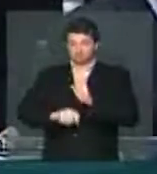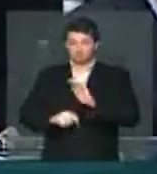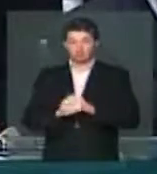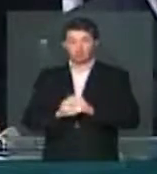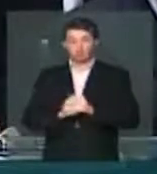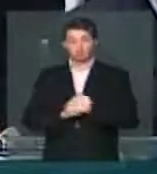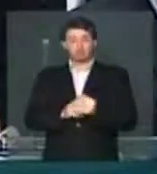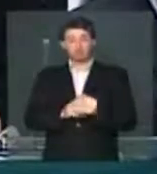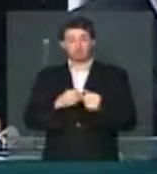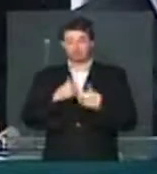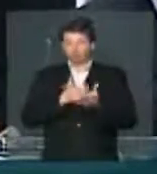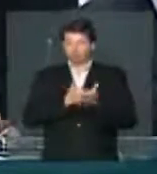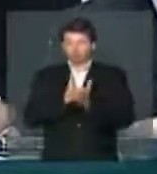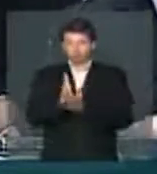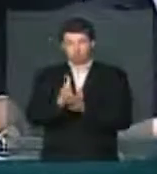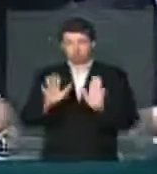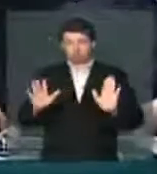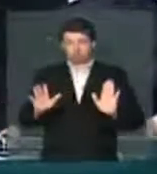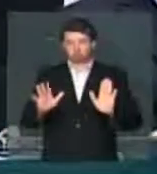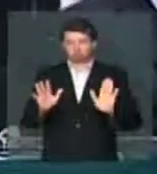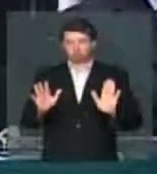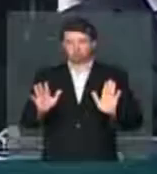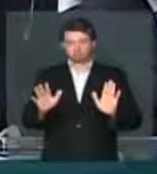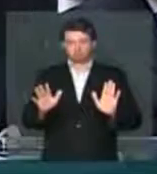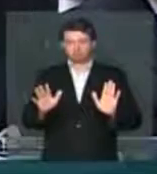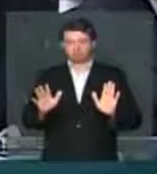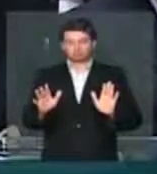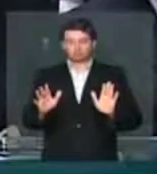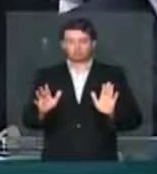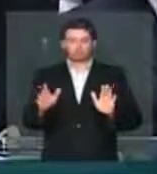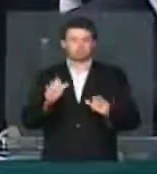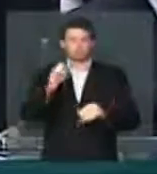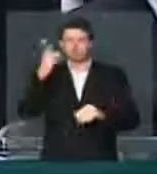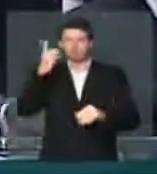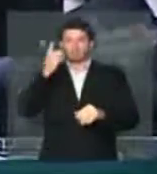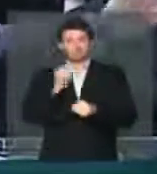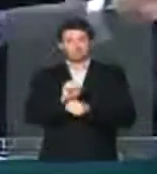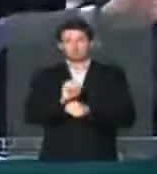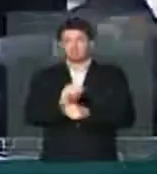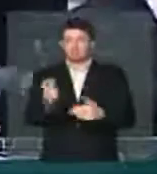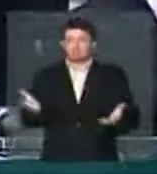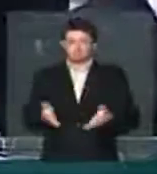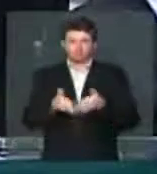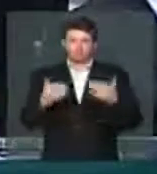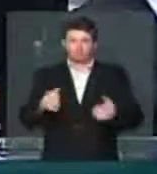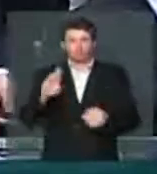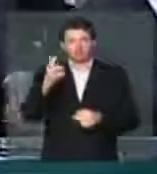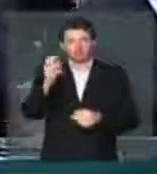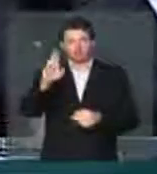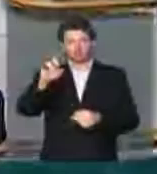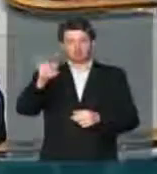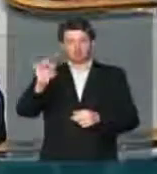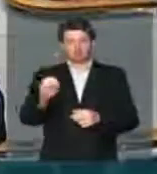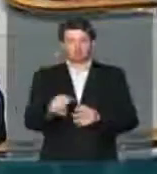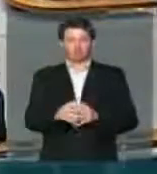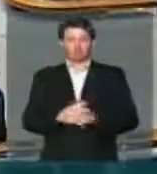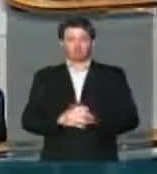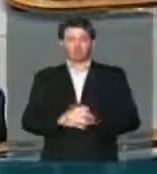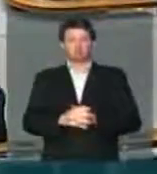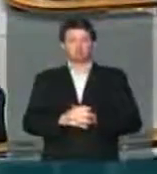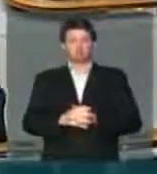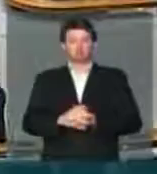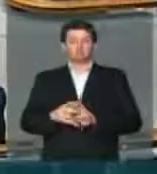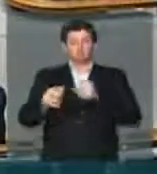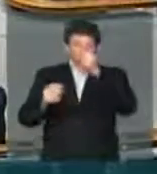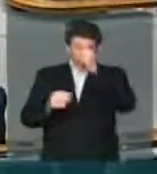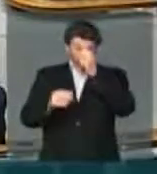acompanhar aqui a lista dos deputados inscritos, se não, os deputados estão esperando aqui, eles estão inscritos algum dia. Deputado Heráclito, por favor. Muito obrigado, Sr. Presidente, Srs.